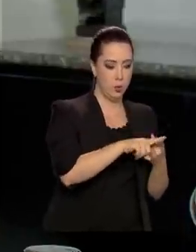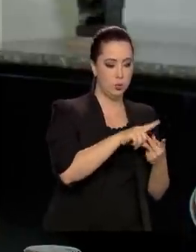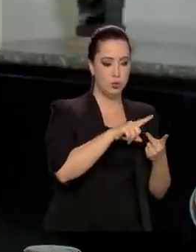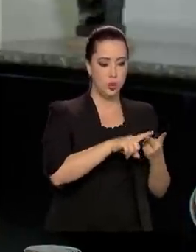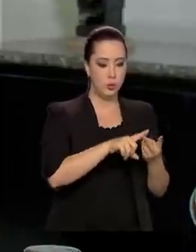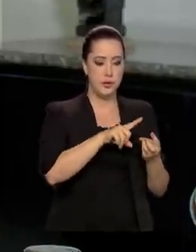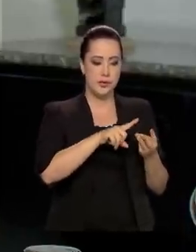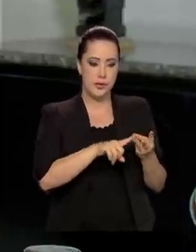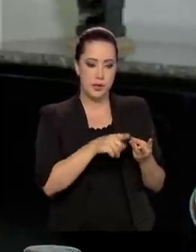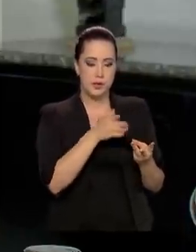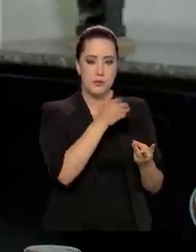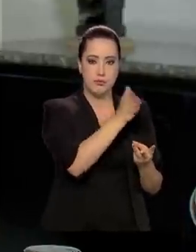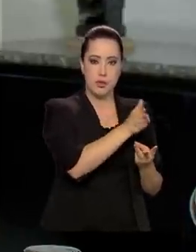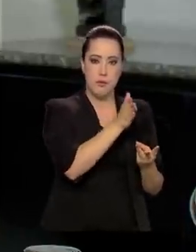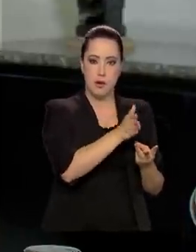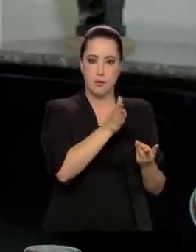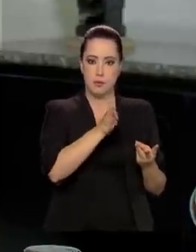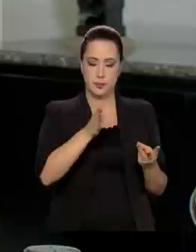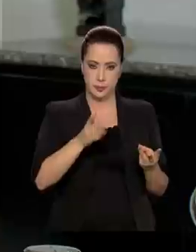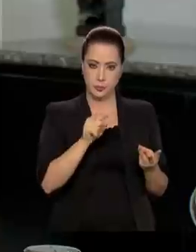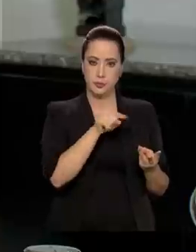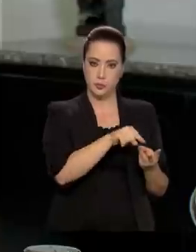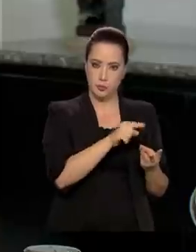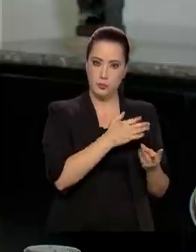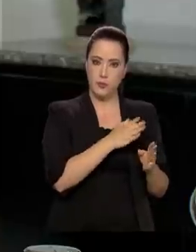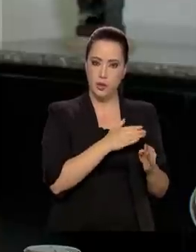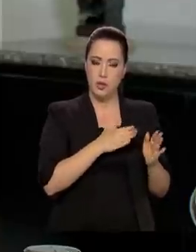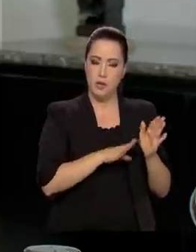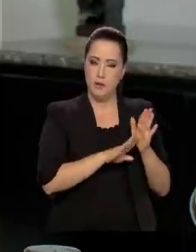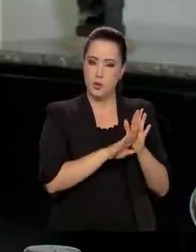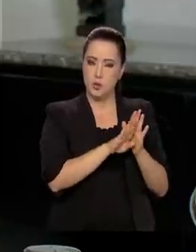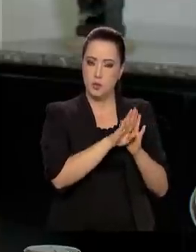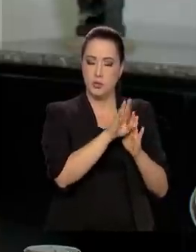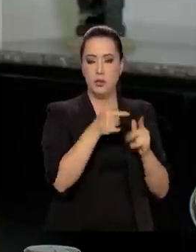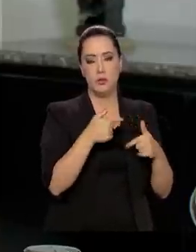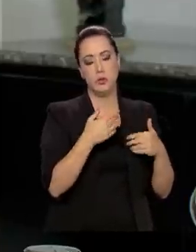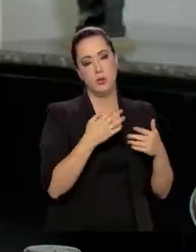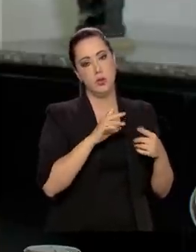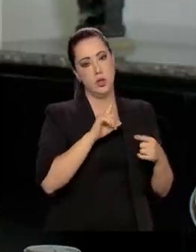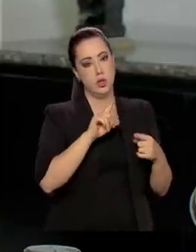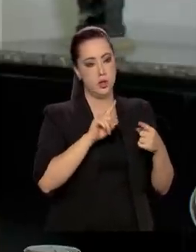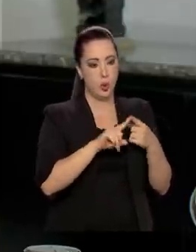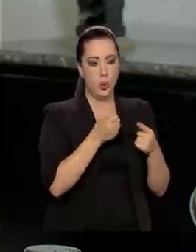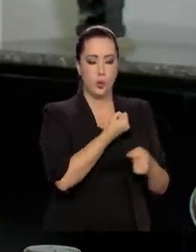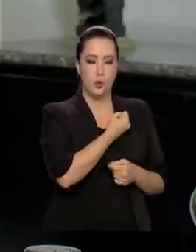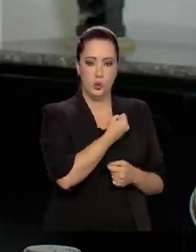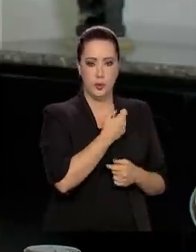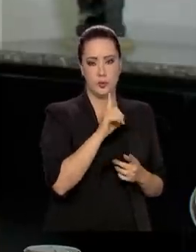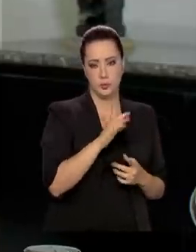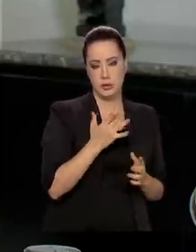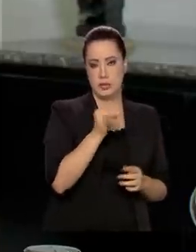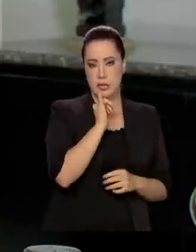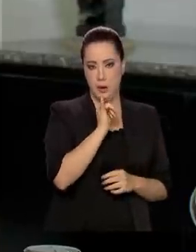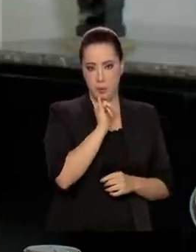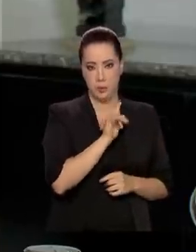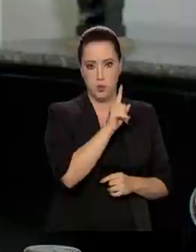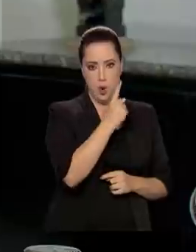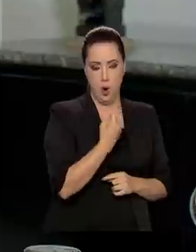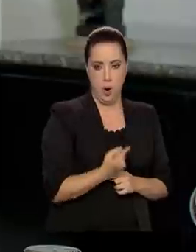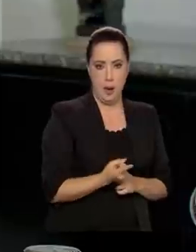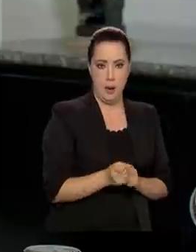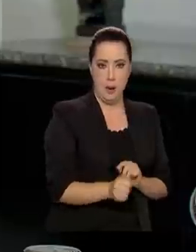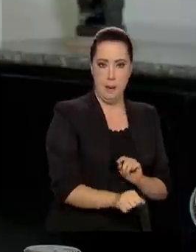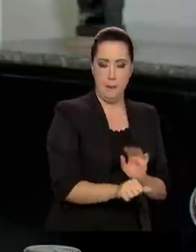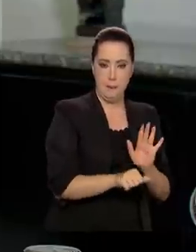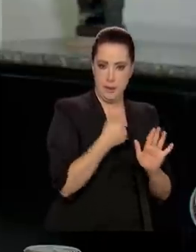fase 2 e fase 3. E elas vão em uma progressividade de números. A fase 1 é com